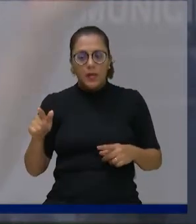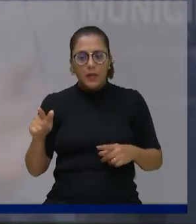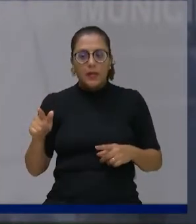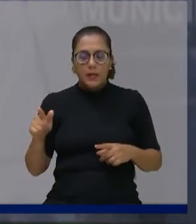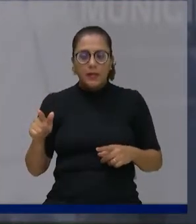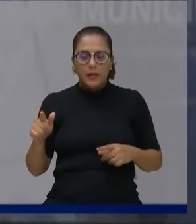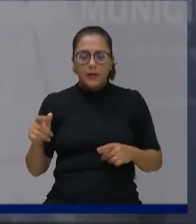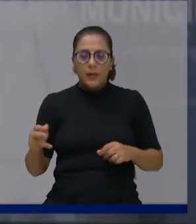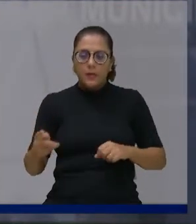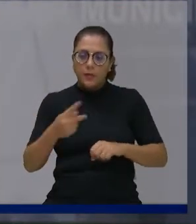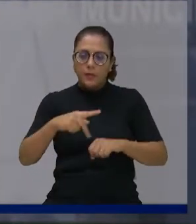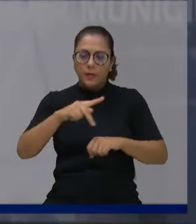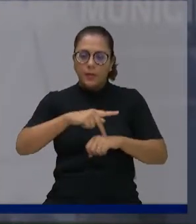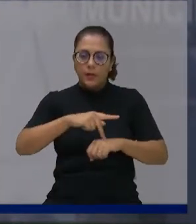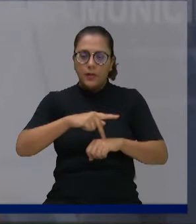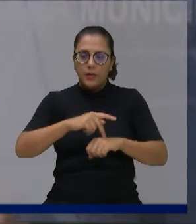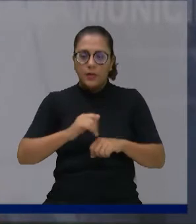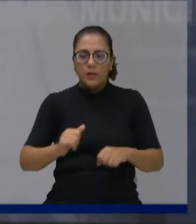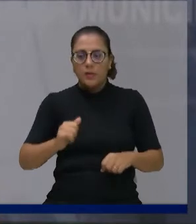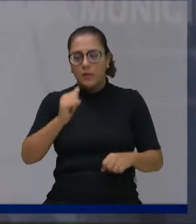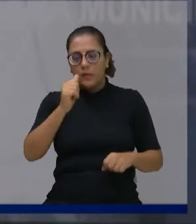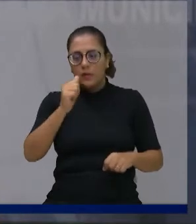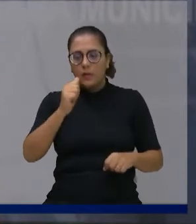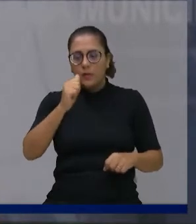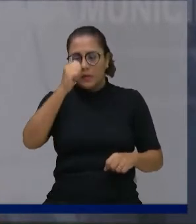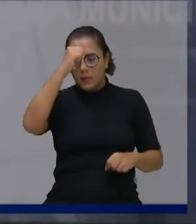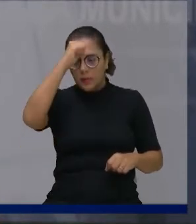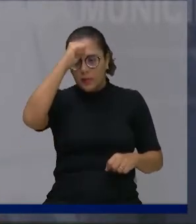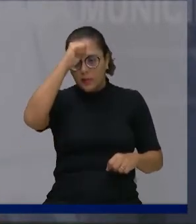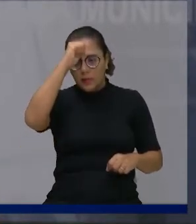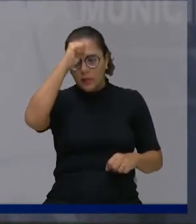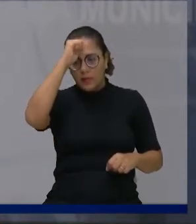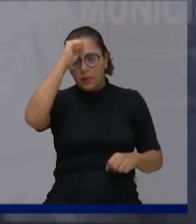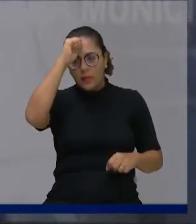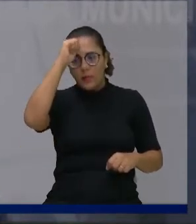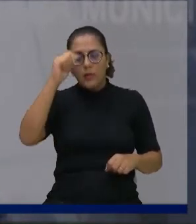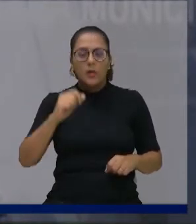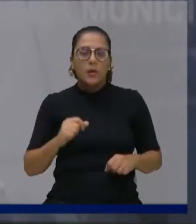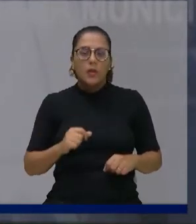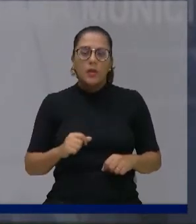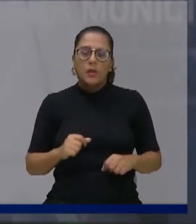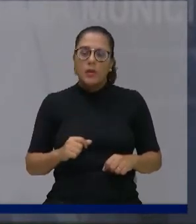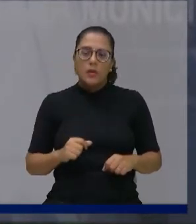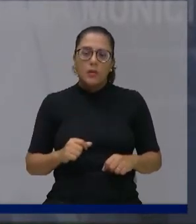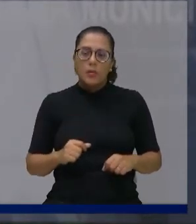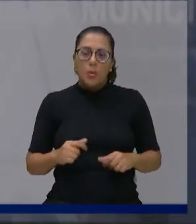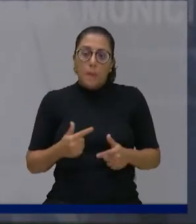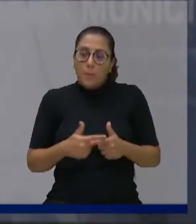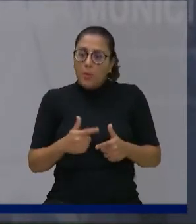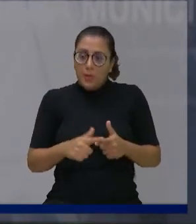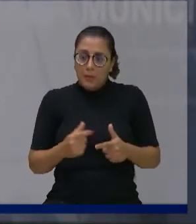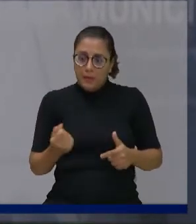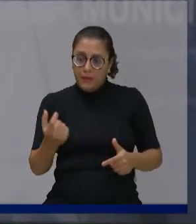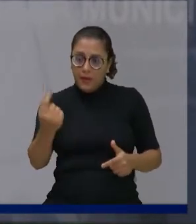feita essa votação. Eu acho que nós temos que ter minimamente